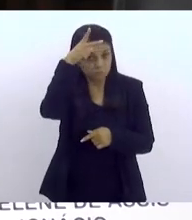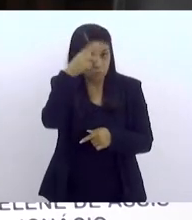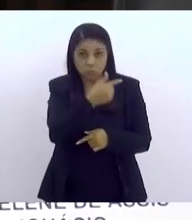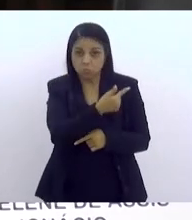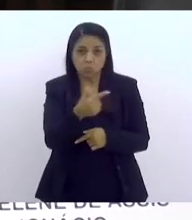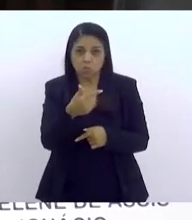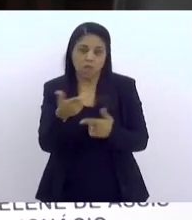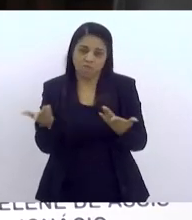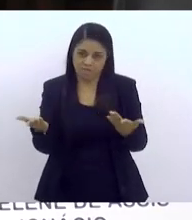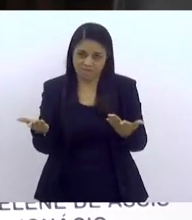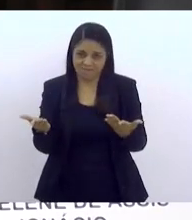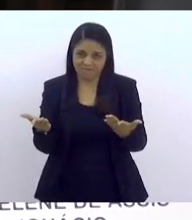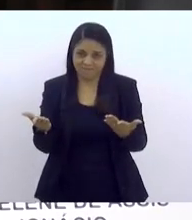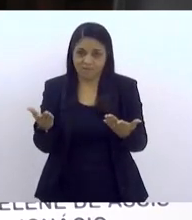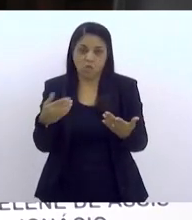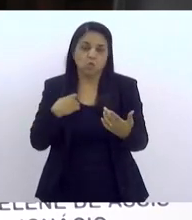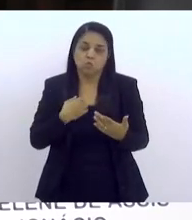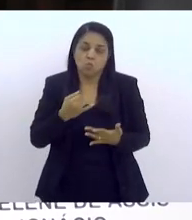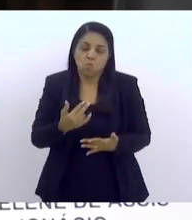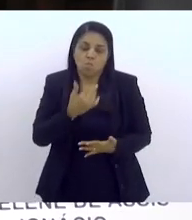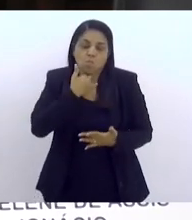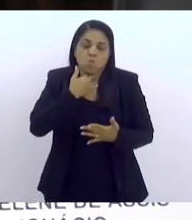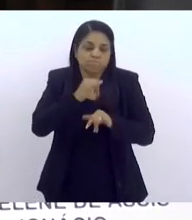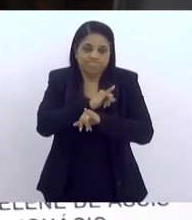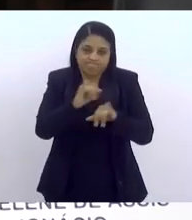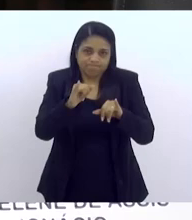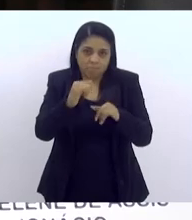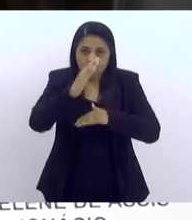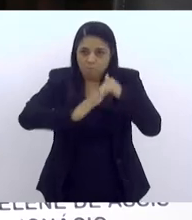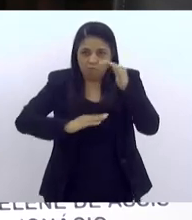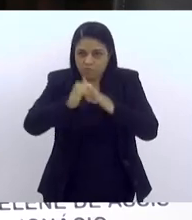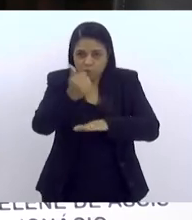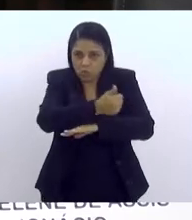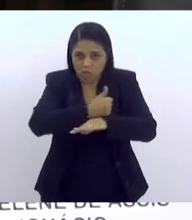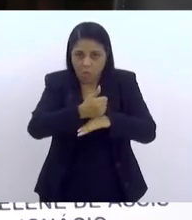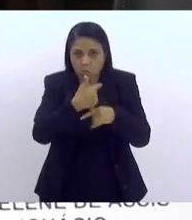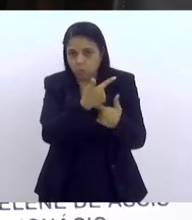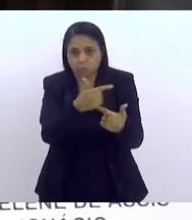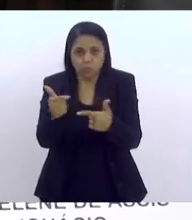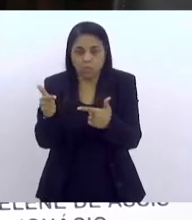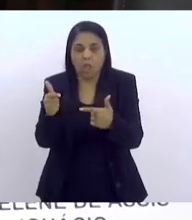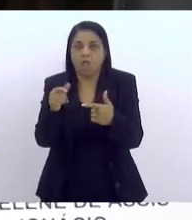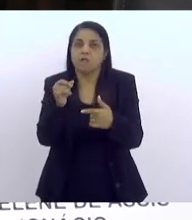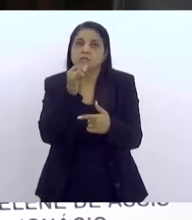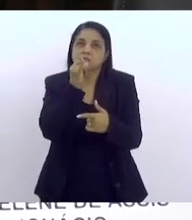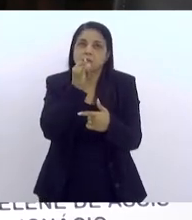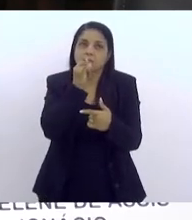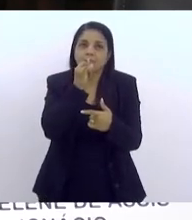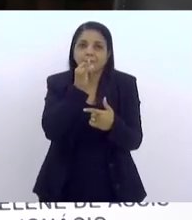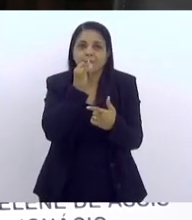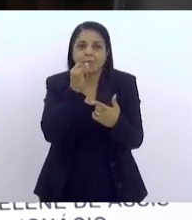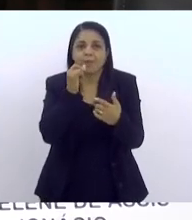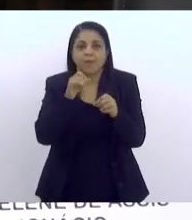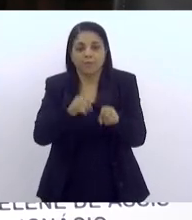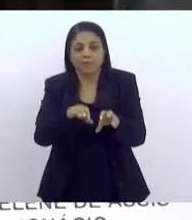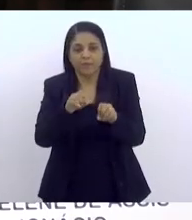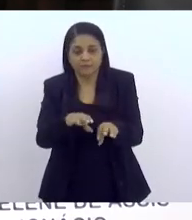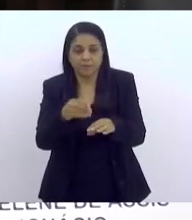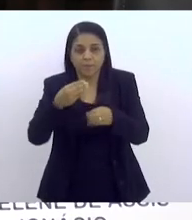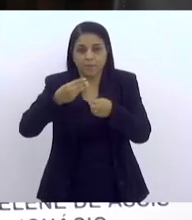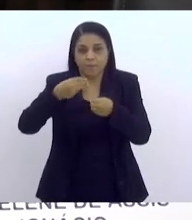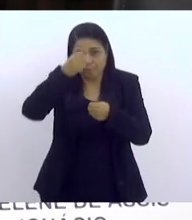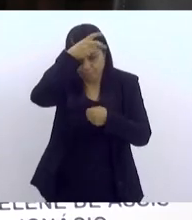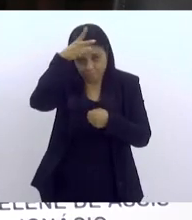existe profissionais de educação e da psicologia, por exemplo, na educação municipal, que é de onde eu falo,